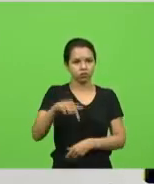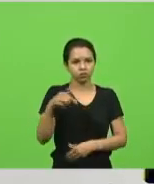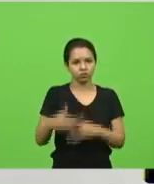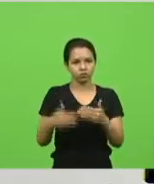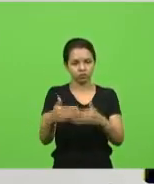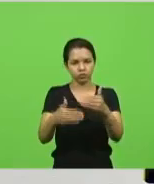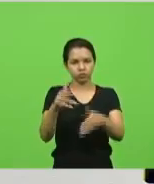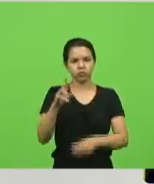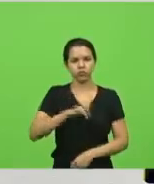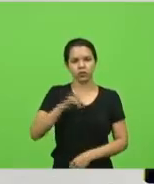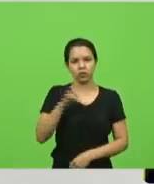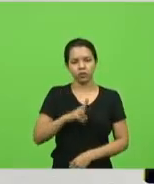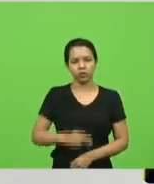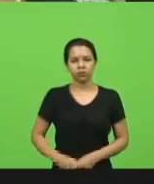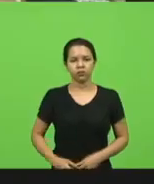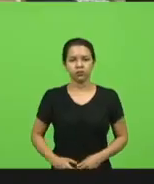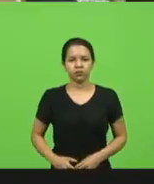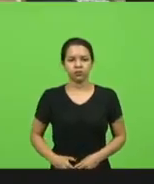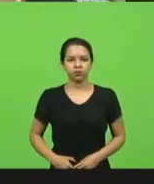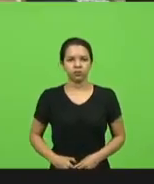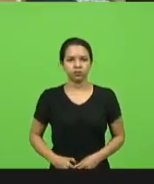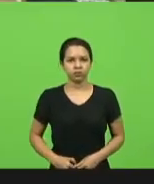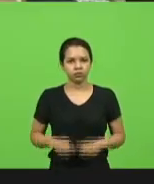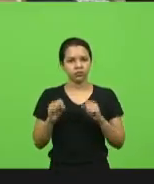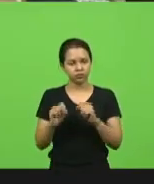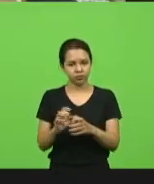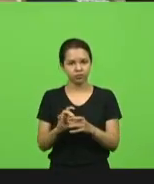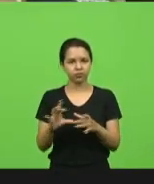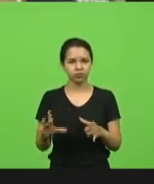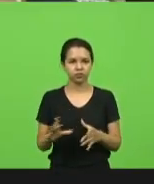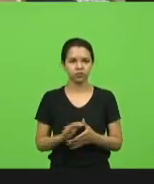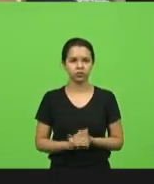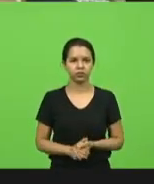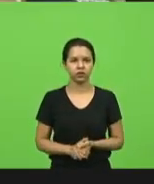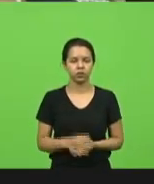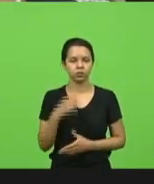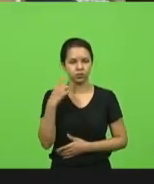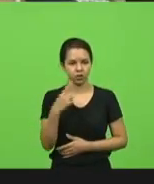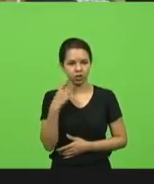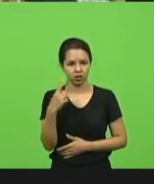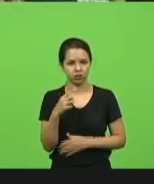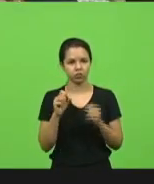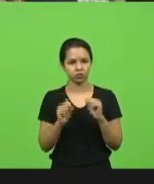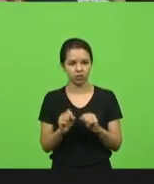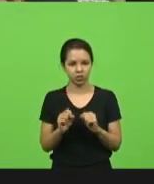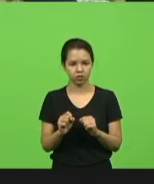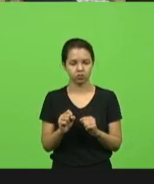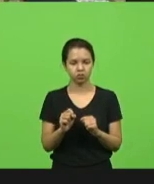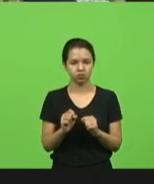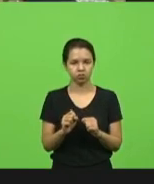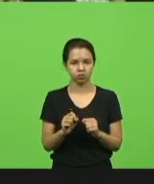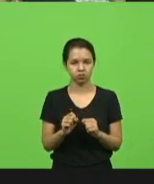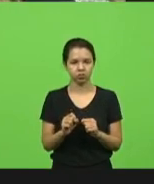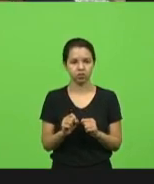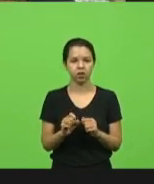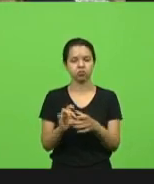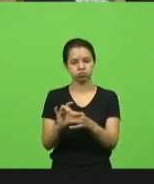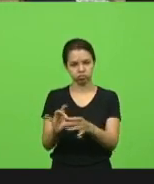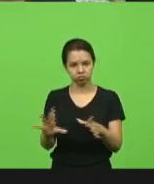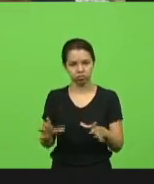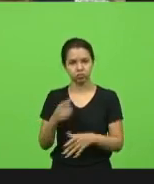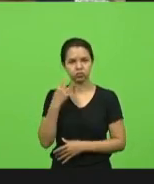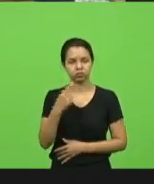caráter de urgência. Deputado Estevam. Tem liberdade. Estevam. Quando puder me dar uma parte, deputado Neudir Sareta. Tem liberdade, deputado.